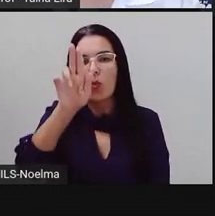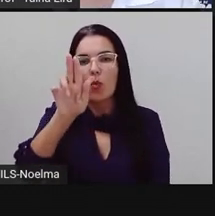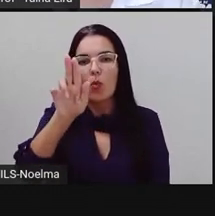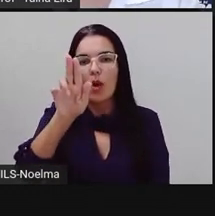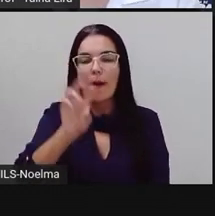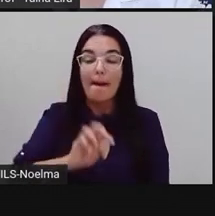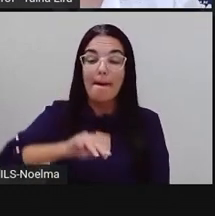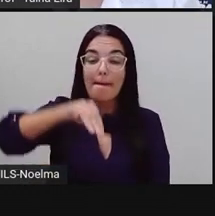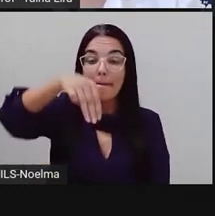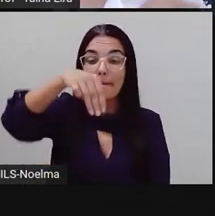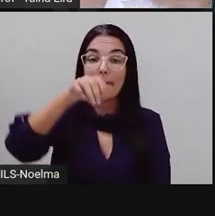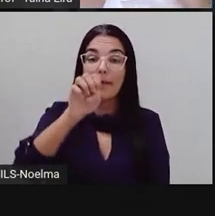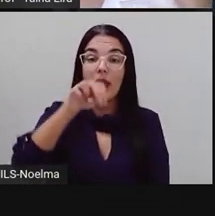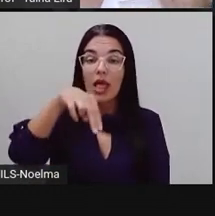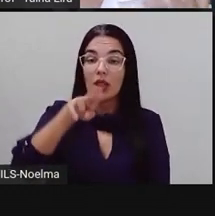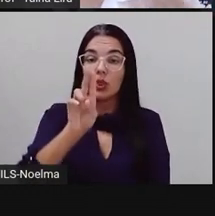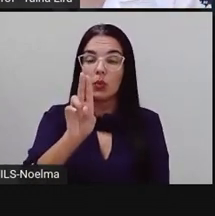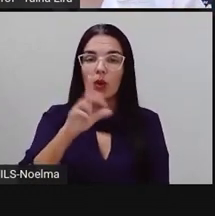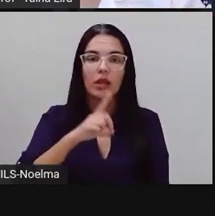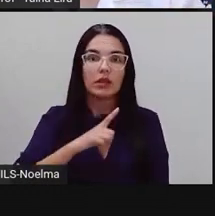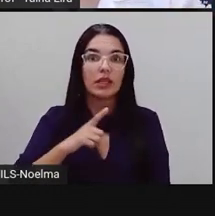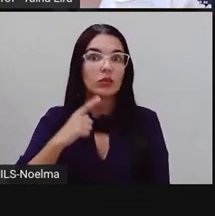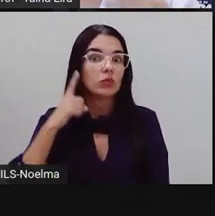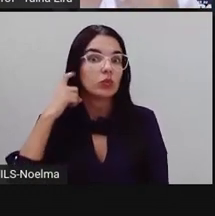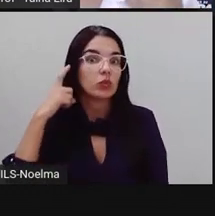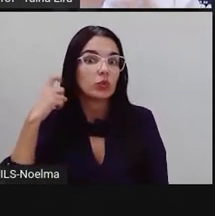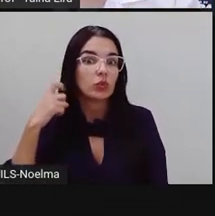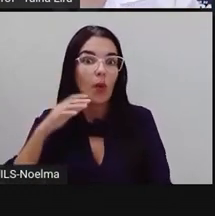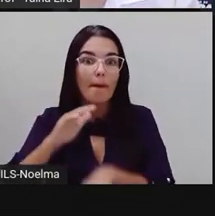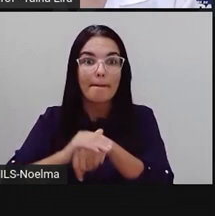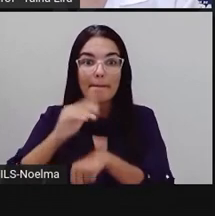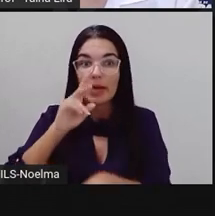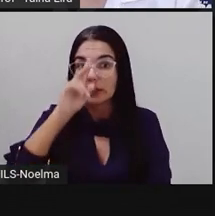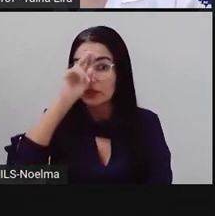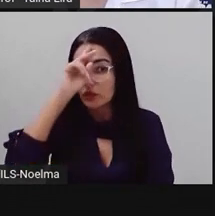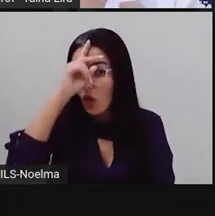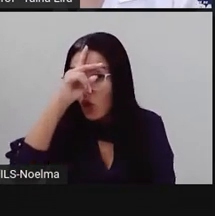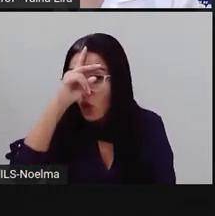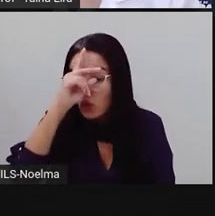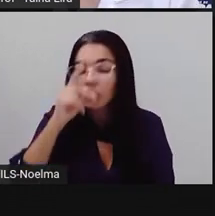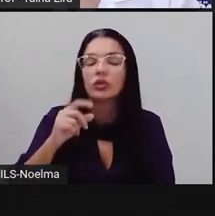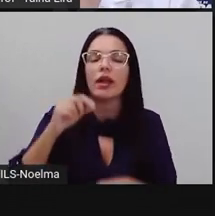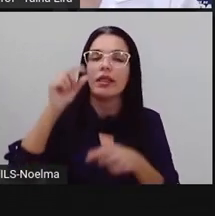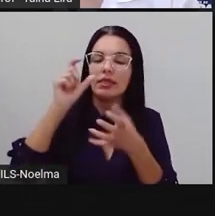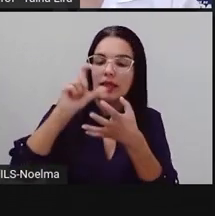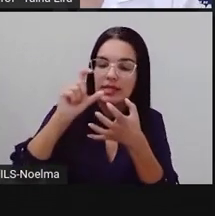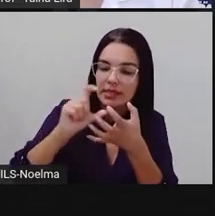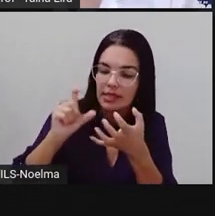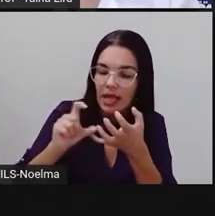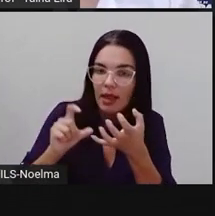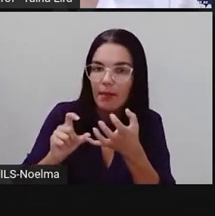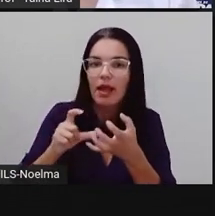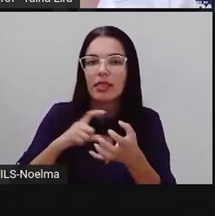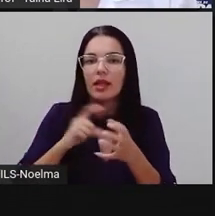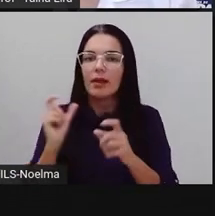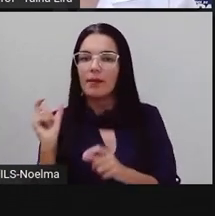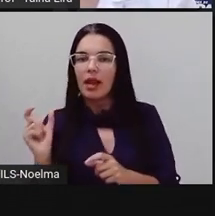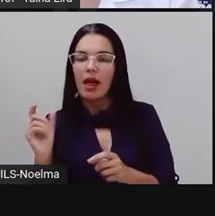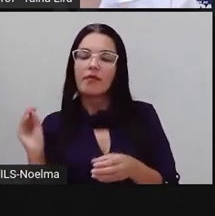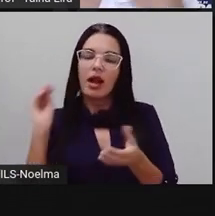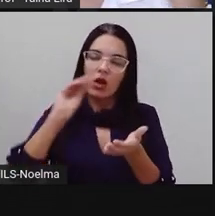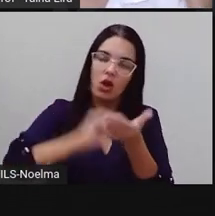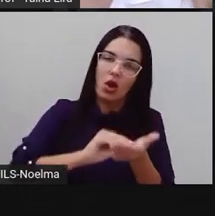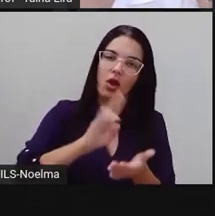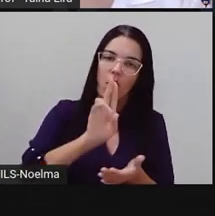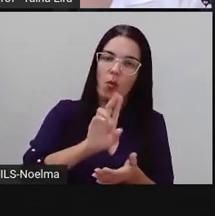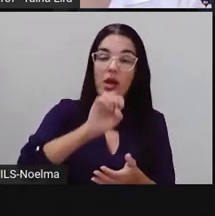Menu. Então, quando a sílaba aí que tem o som de U for mais forte, for a sílaba mais forte aí da palavra, eu coloco o